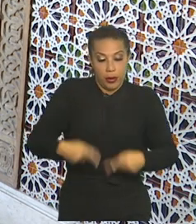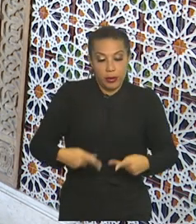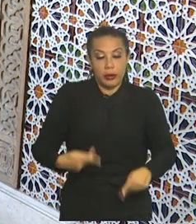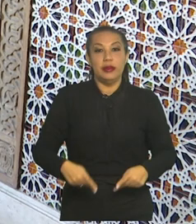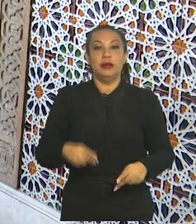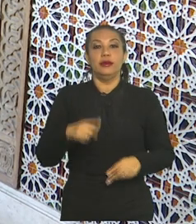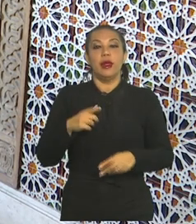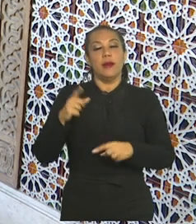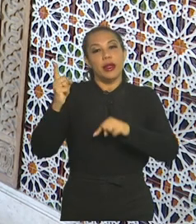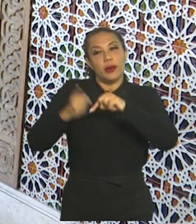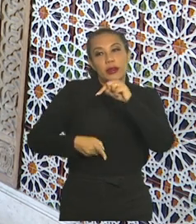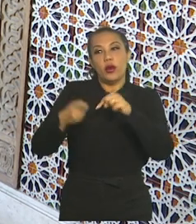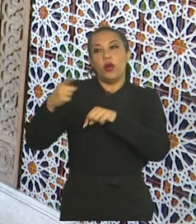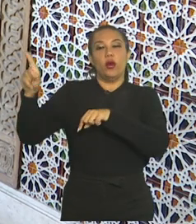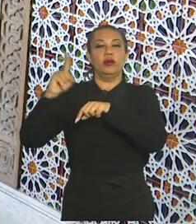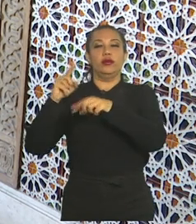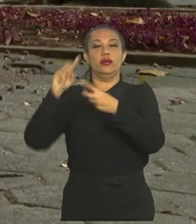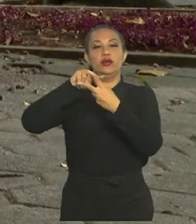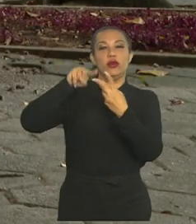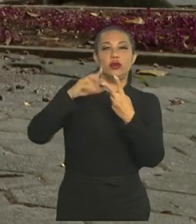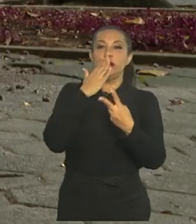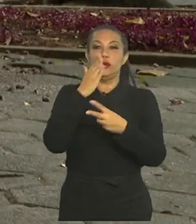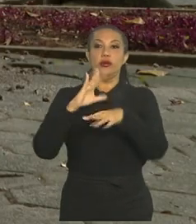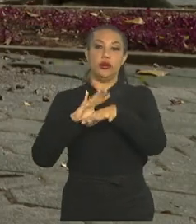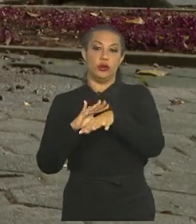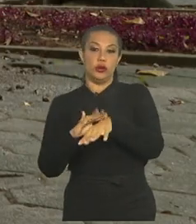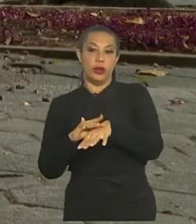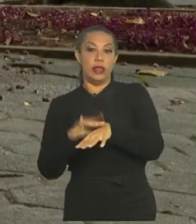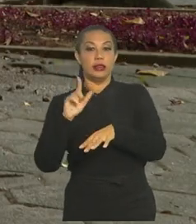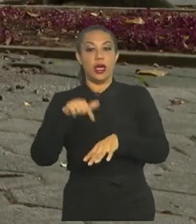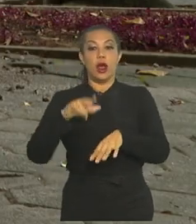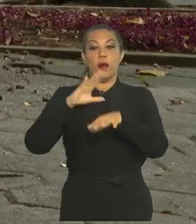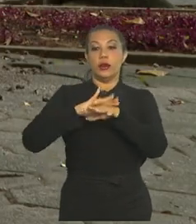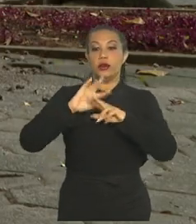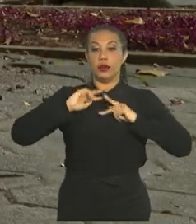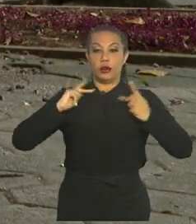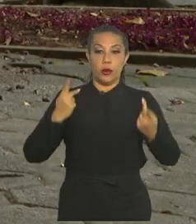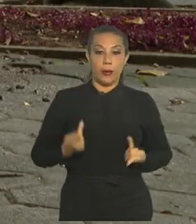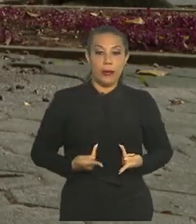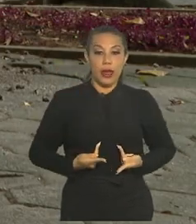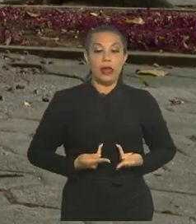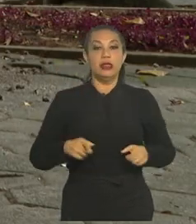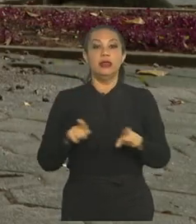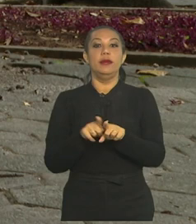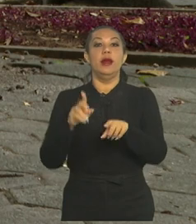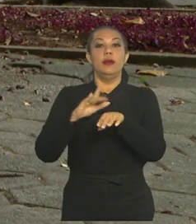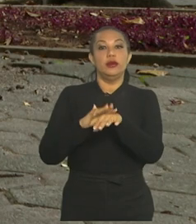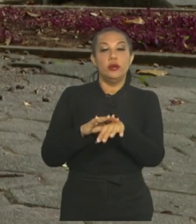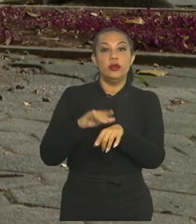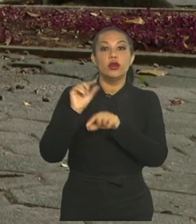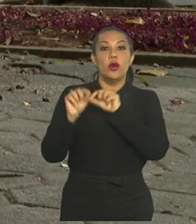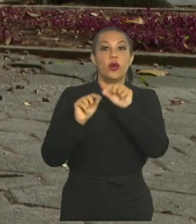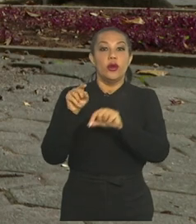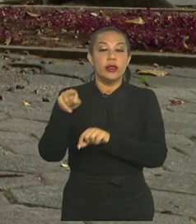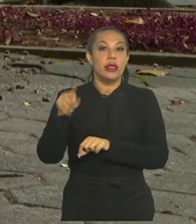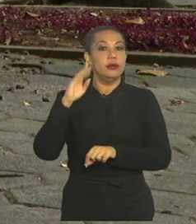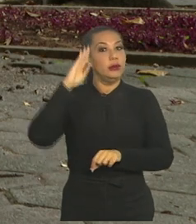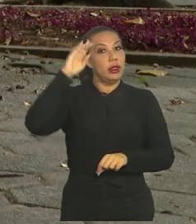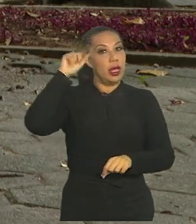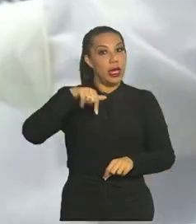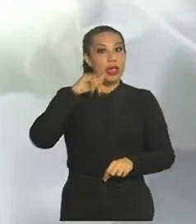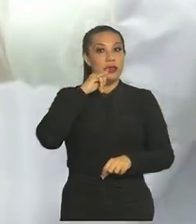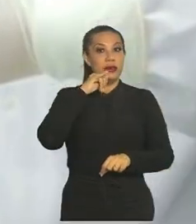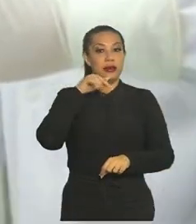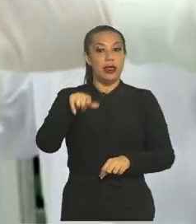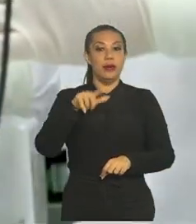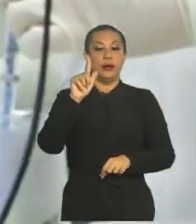esquistossomose e a faciolose. Esquistossomose é a doença humana, a faciolose é uma doença que atinge mais o gado.